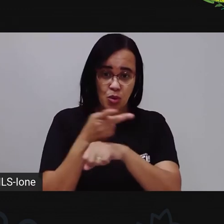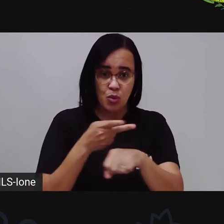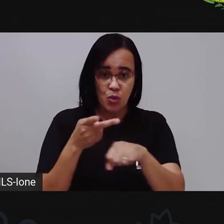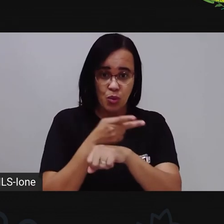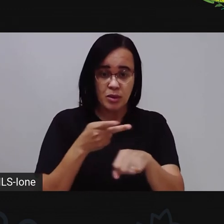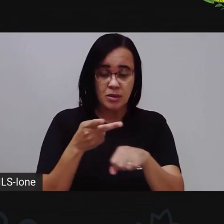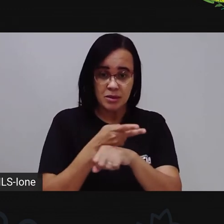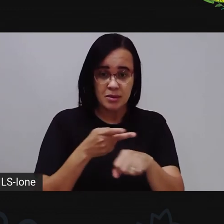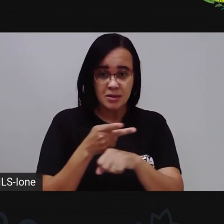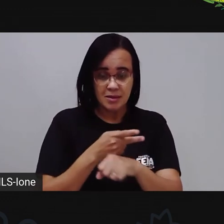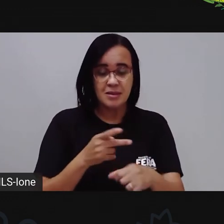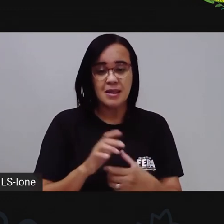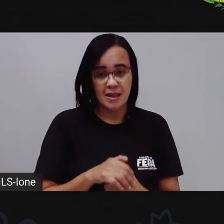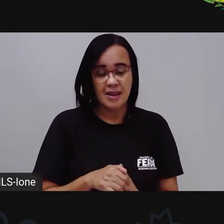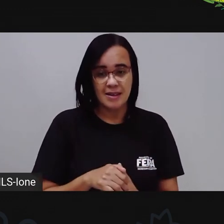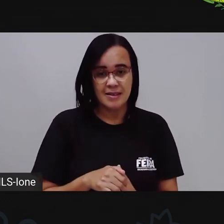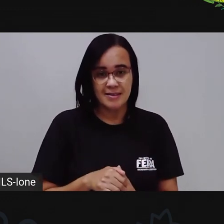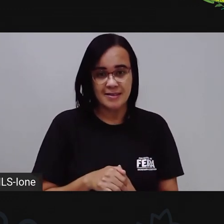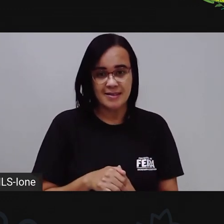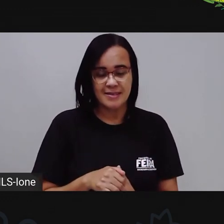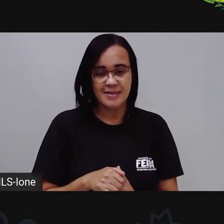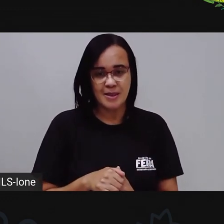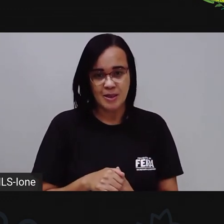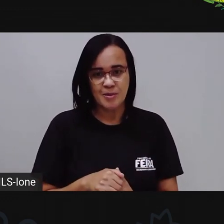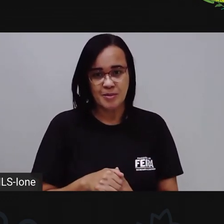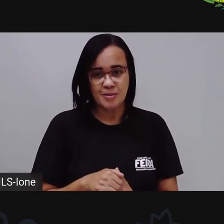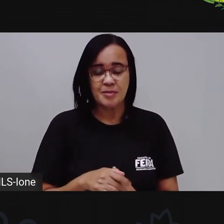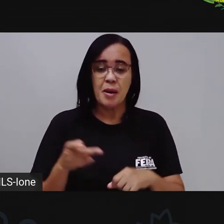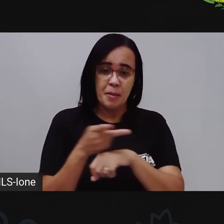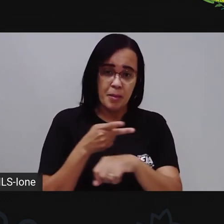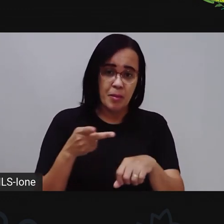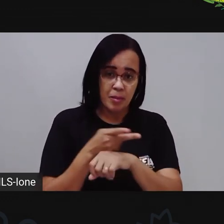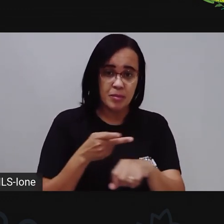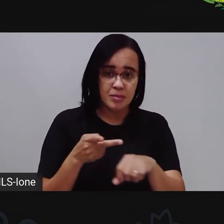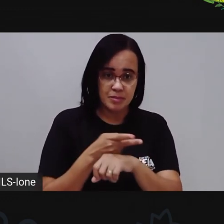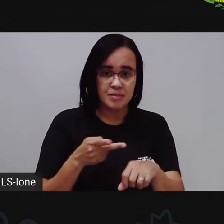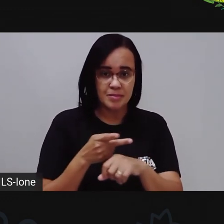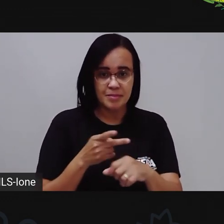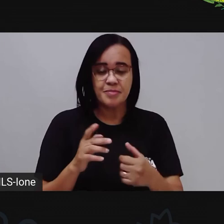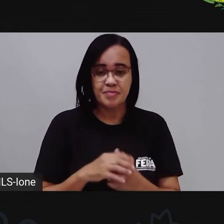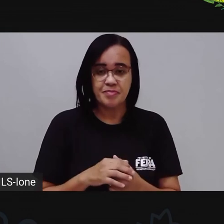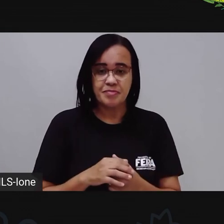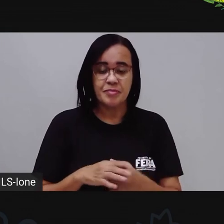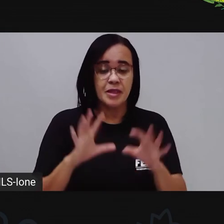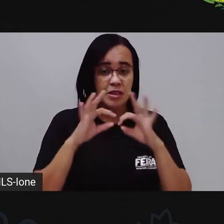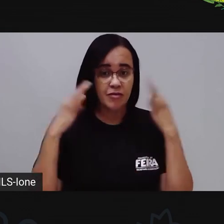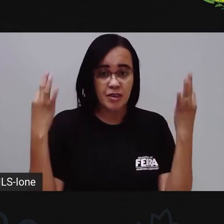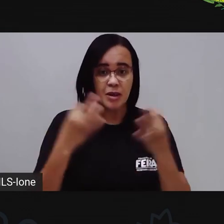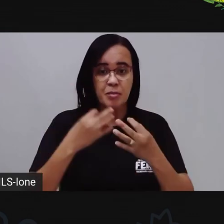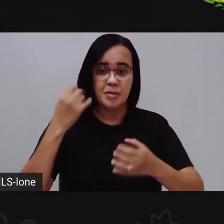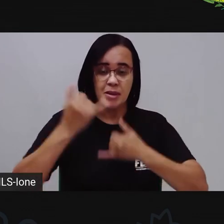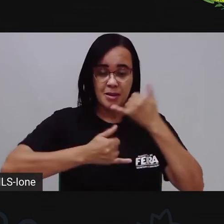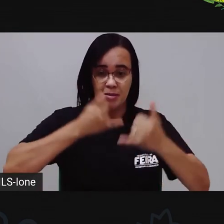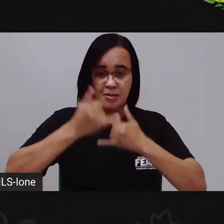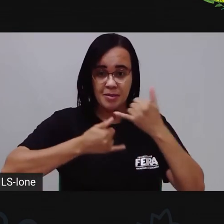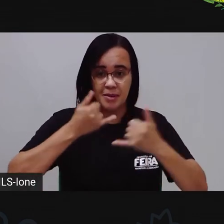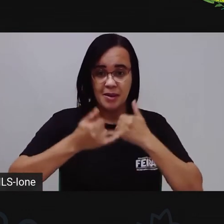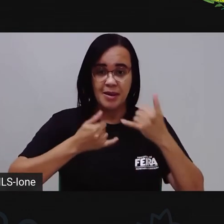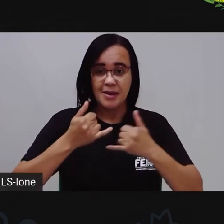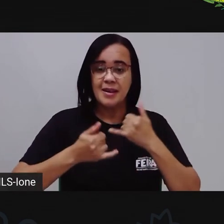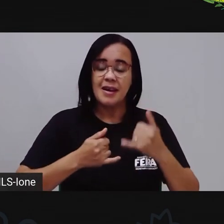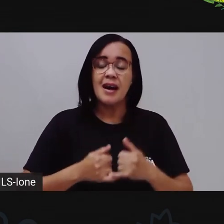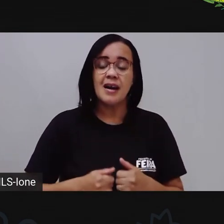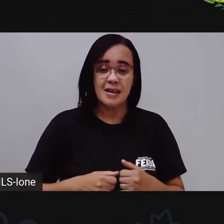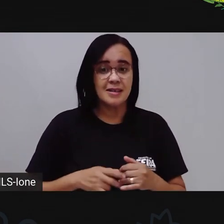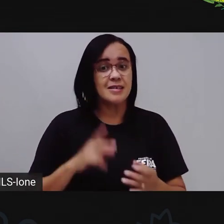World of War e você coloca lá, né? Jogo da família. O nome é família. Jogo da forca. Para você poder jogar